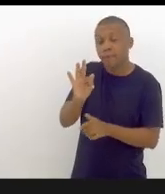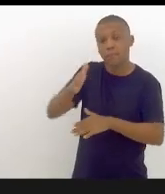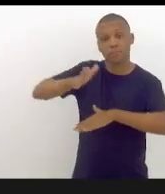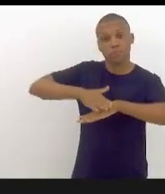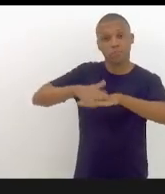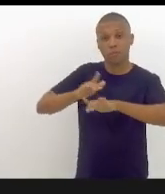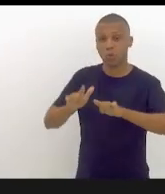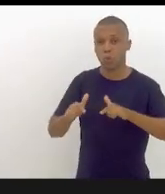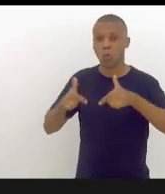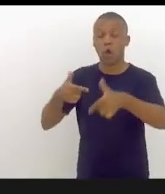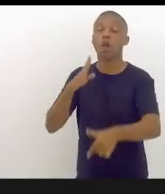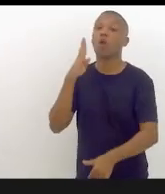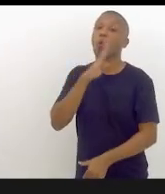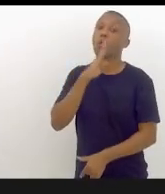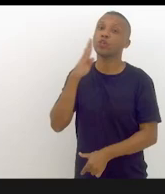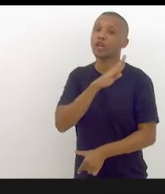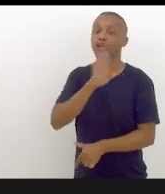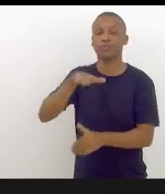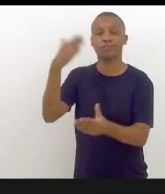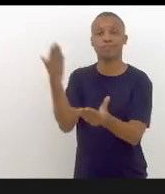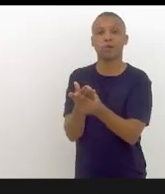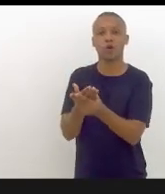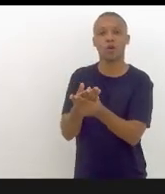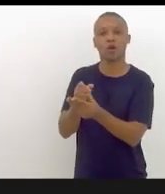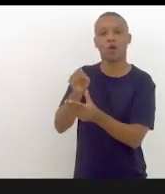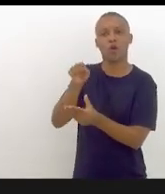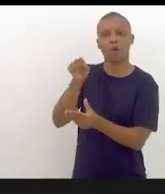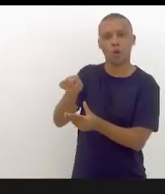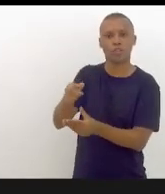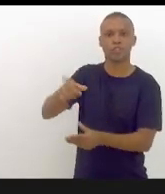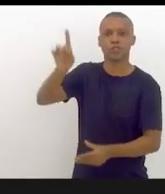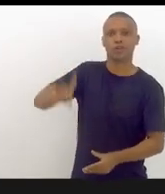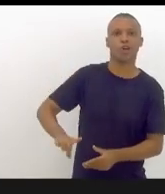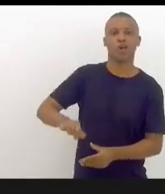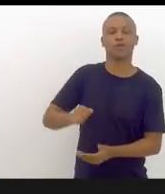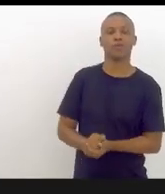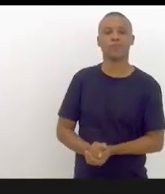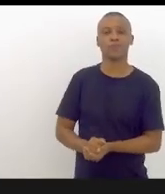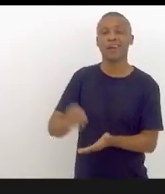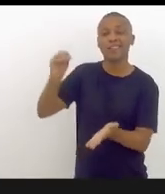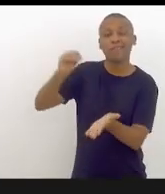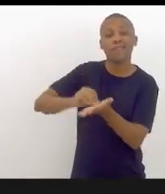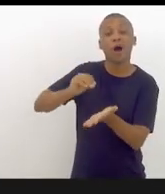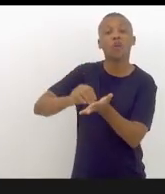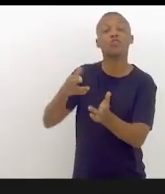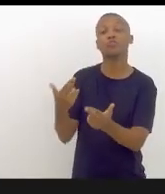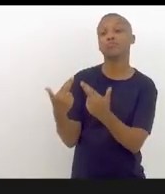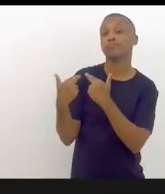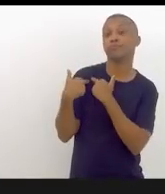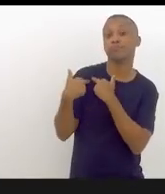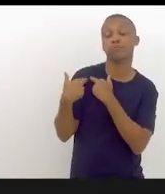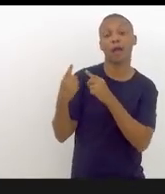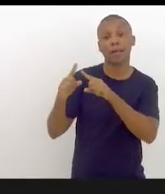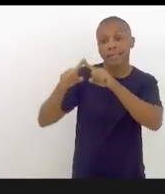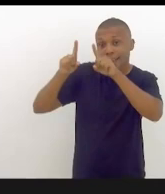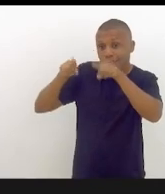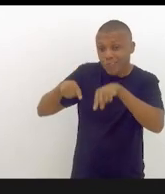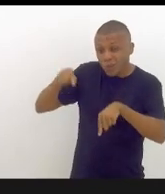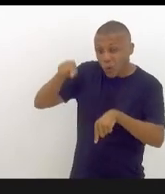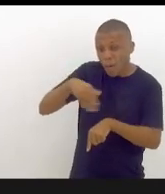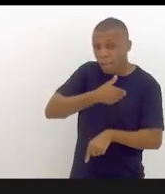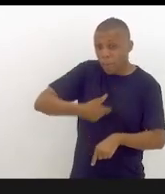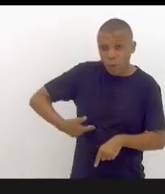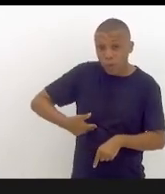urgentes contra esse diretor. Isso é improbidade, prevaricação, é tudo de um servidor público. Não tem